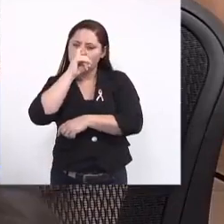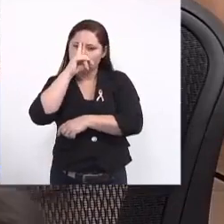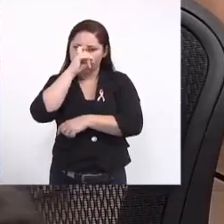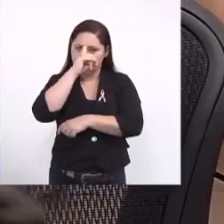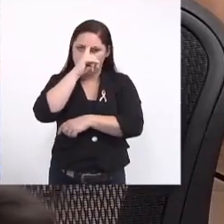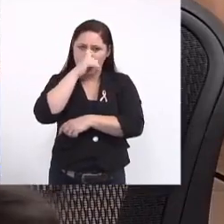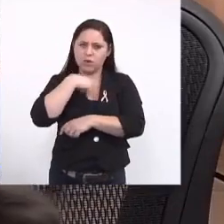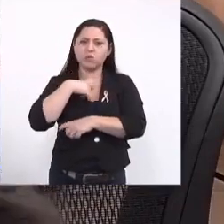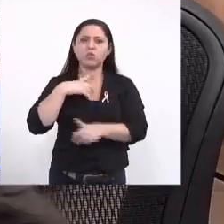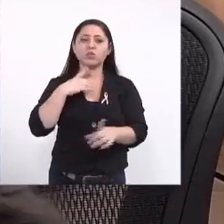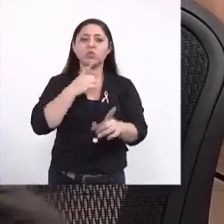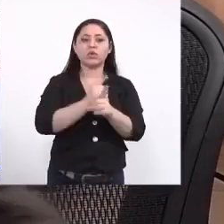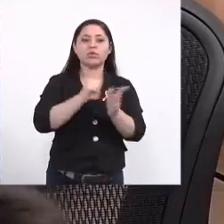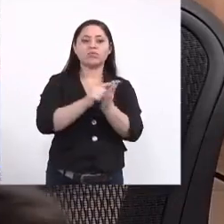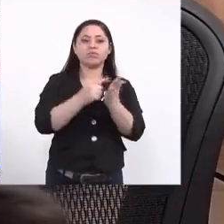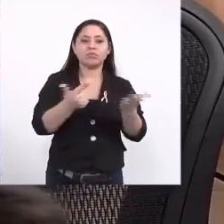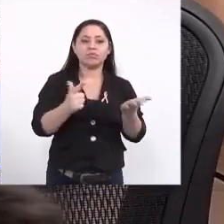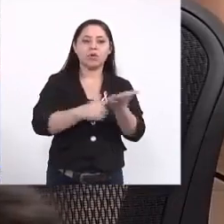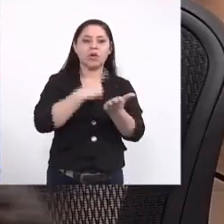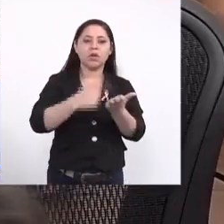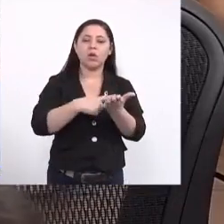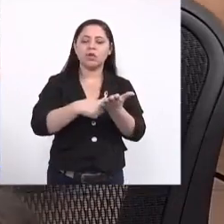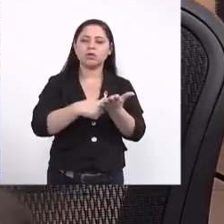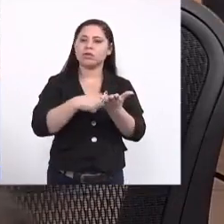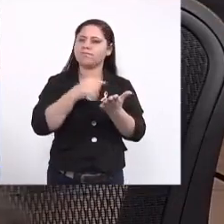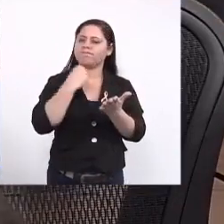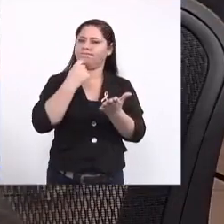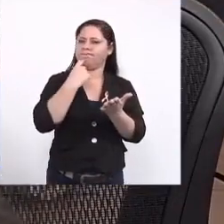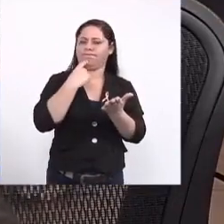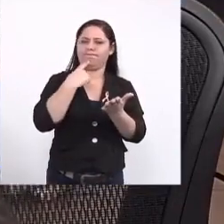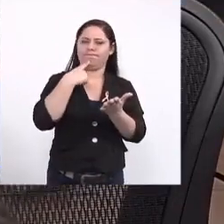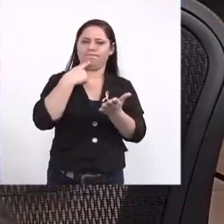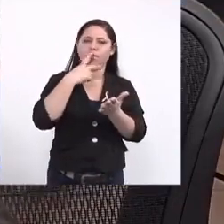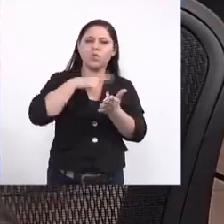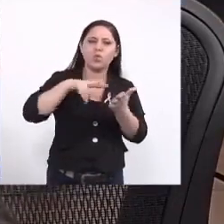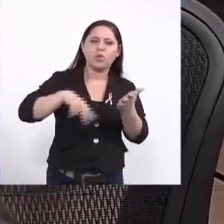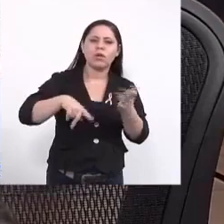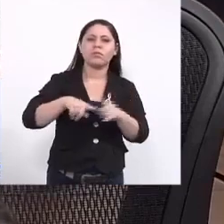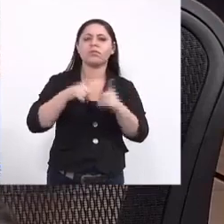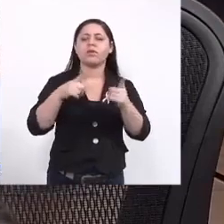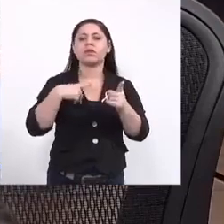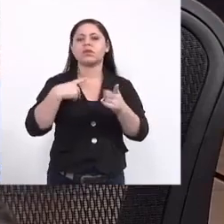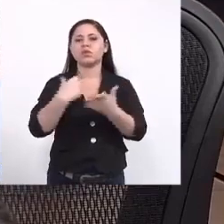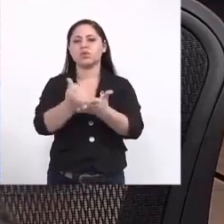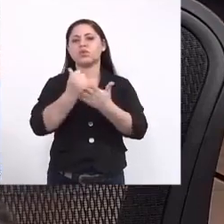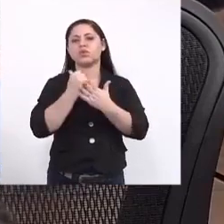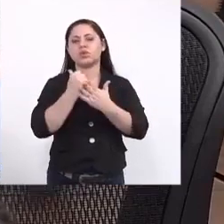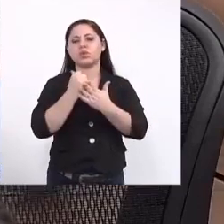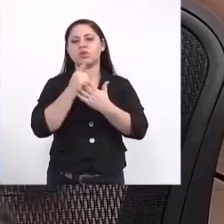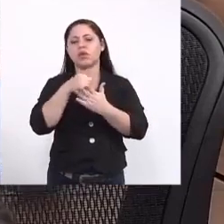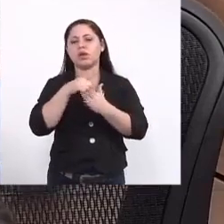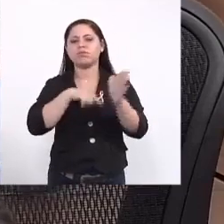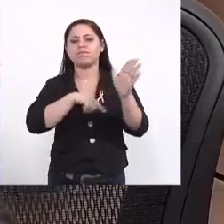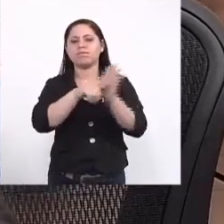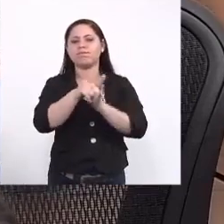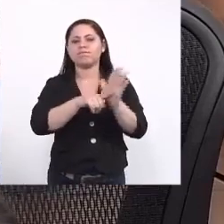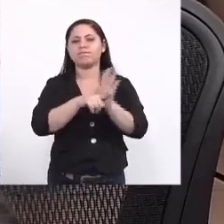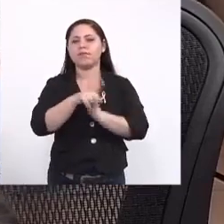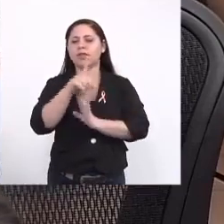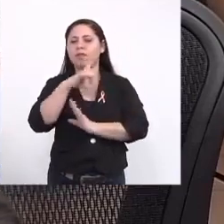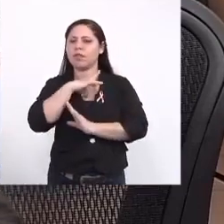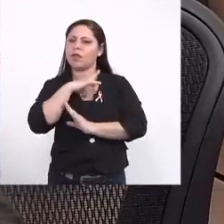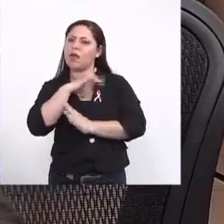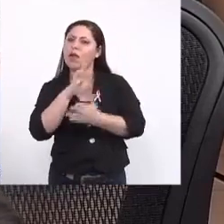algumas revistas ainda não li textos científicos que comprovam e eu trouxe aqui estava averiguando o senhor tem